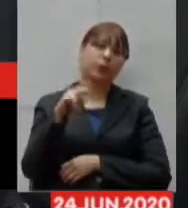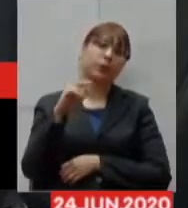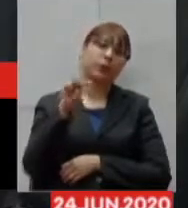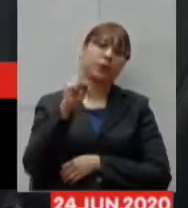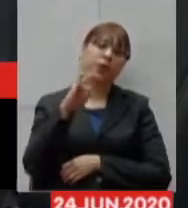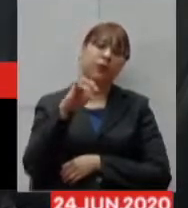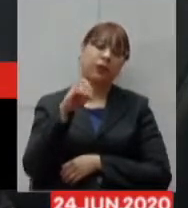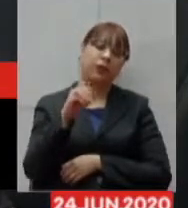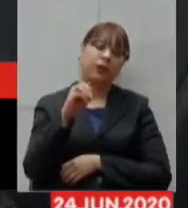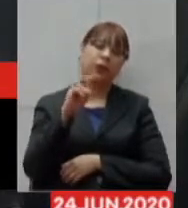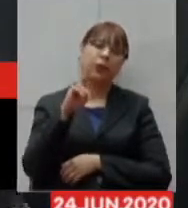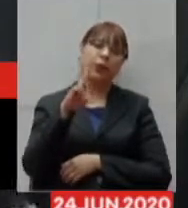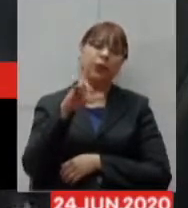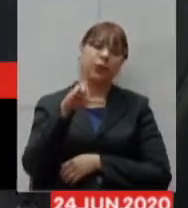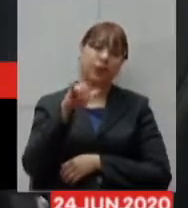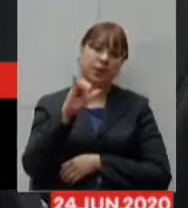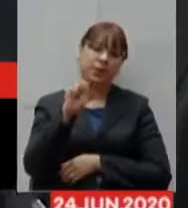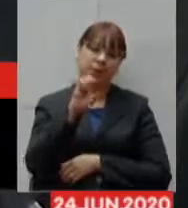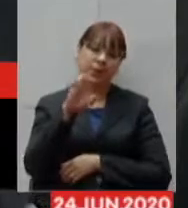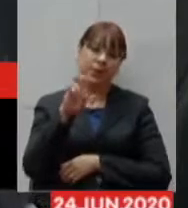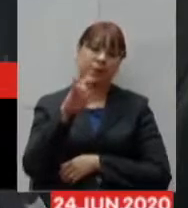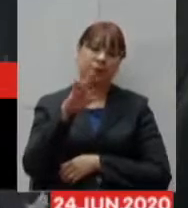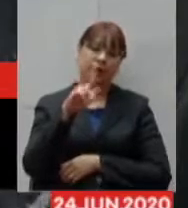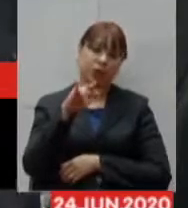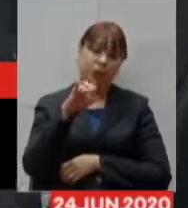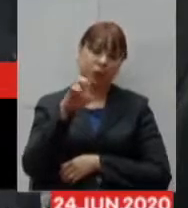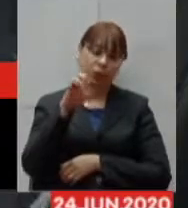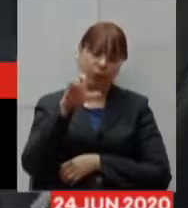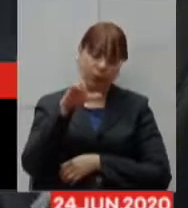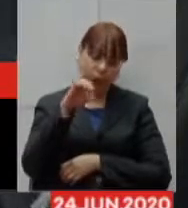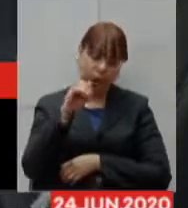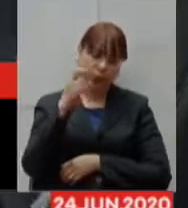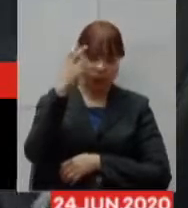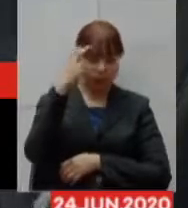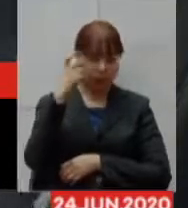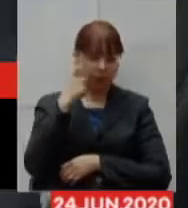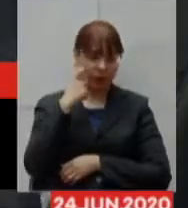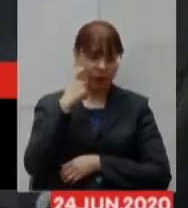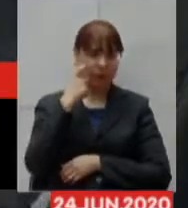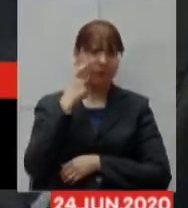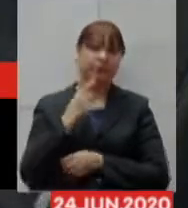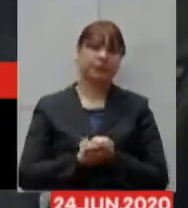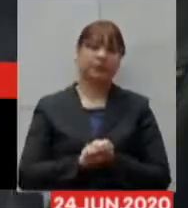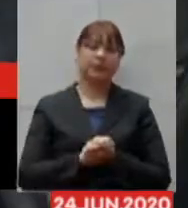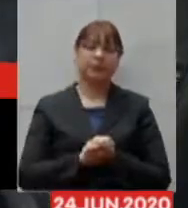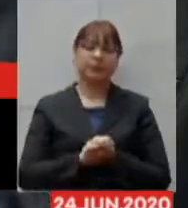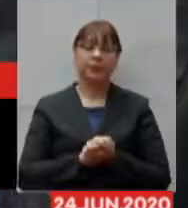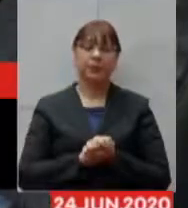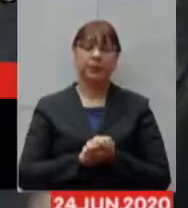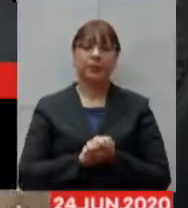Tito Torres, Luíces Gomes, Virgílio Guimarães, José Guilherme, Está bastante qualificado o coro,